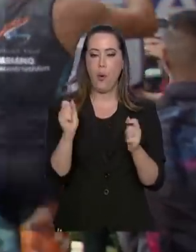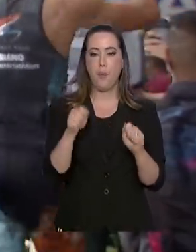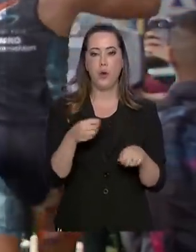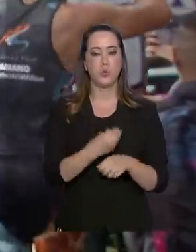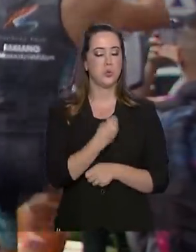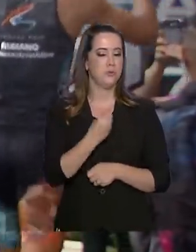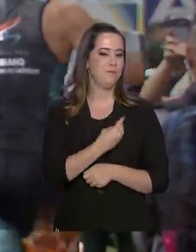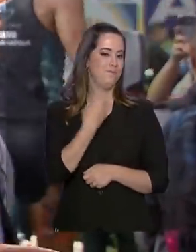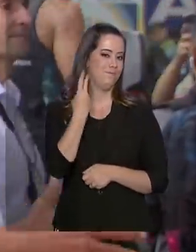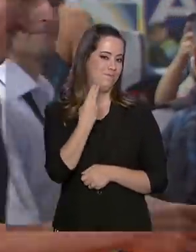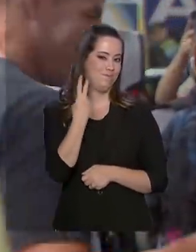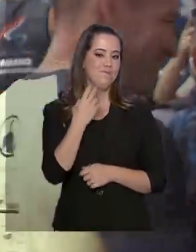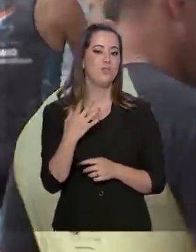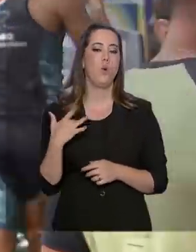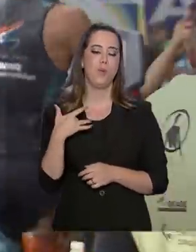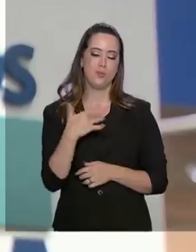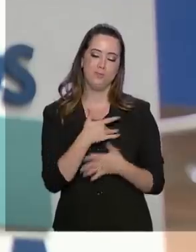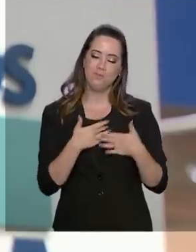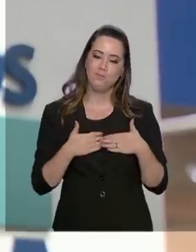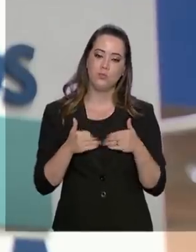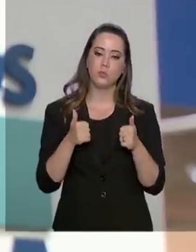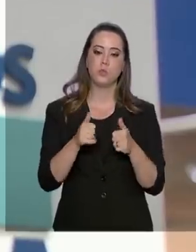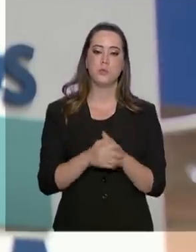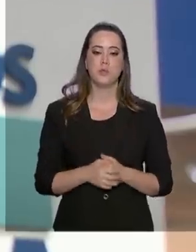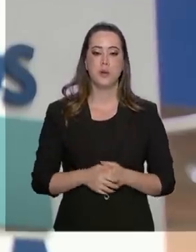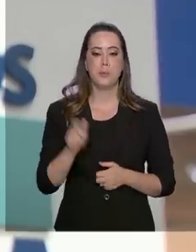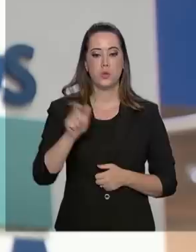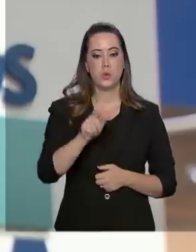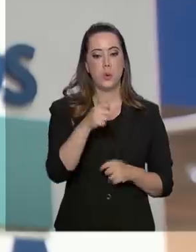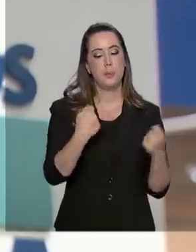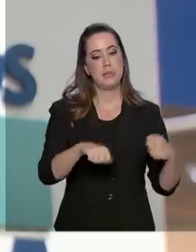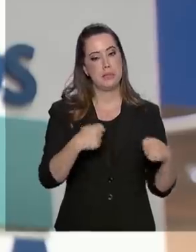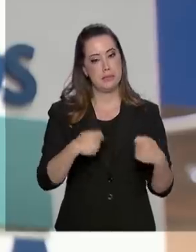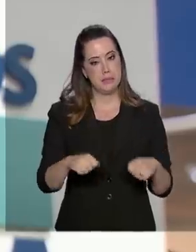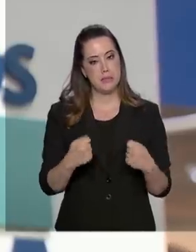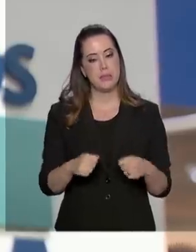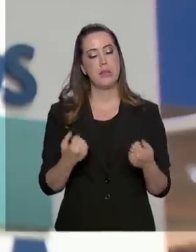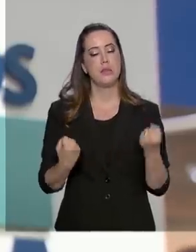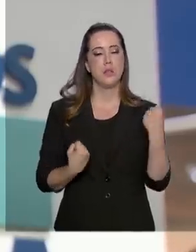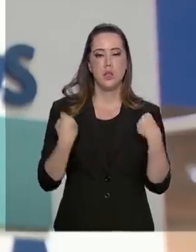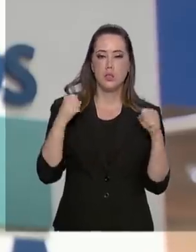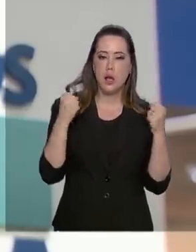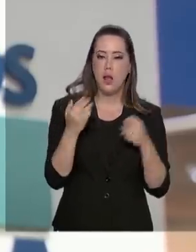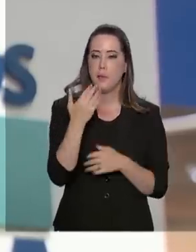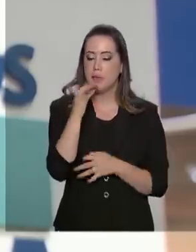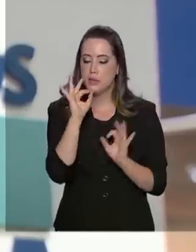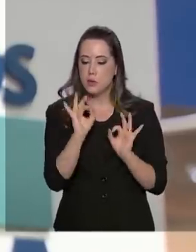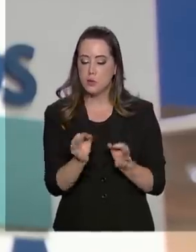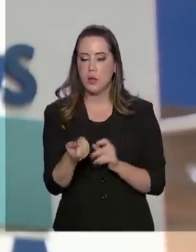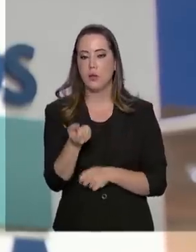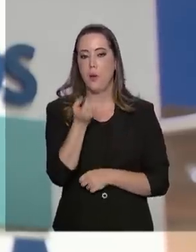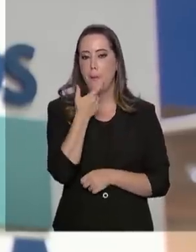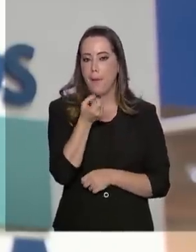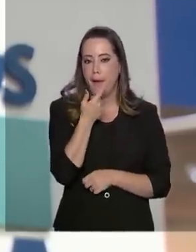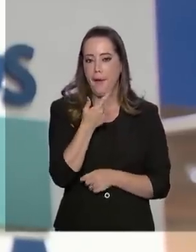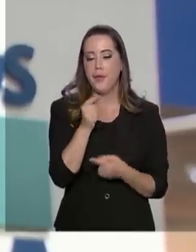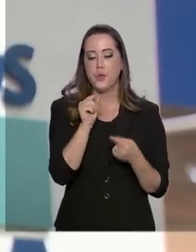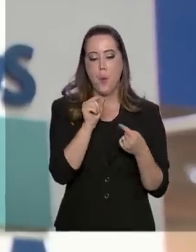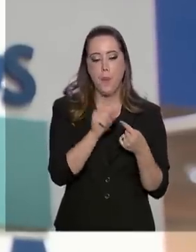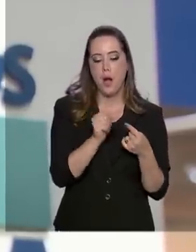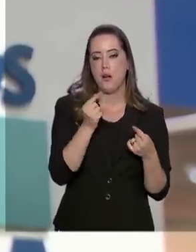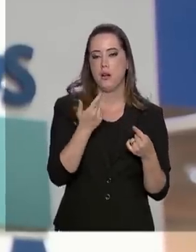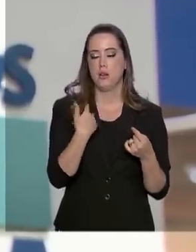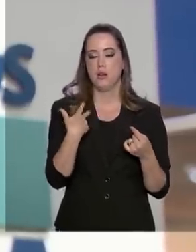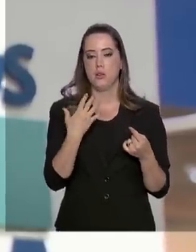uma vida normal e saudável. O diabético, ele tem que fazer atividade física, ele tem que se alimentar direito e ele tem que ter medicamento, produtos para a saúde com